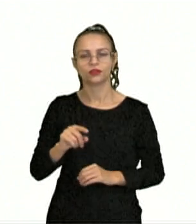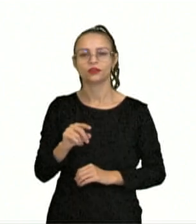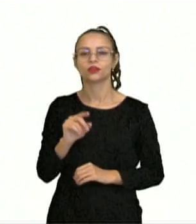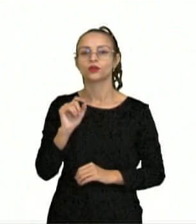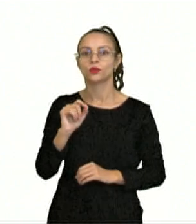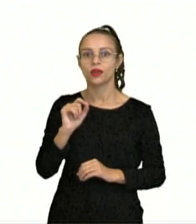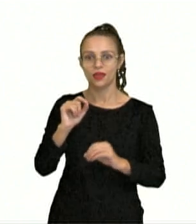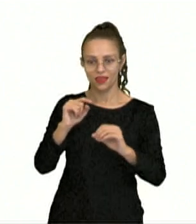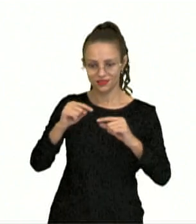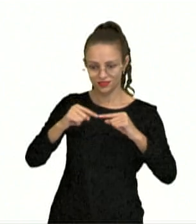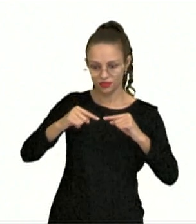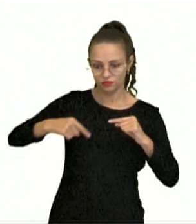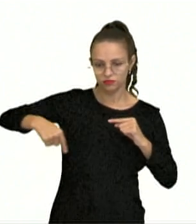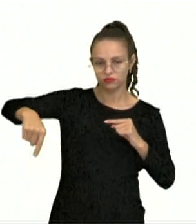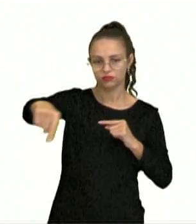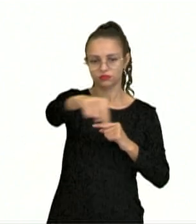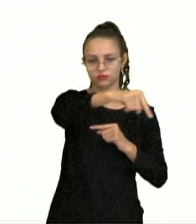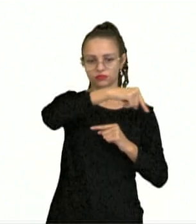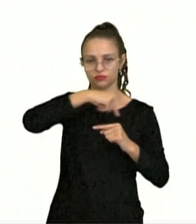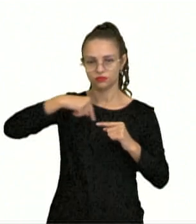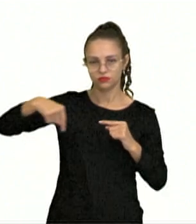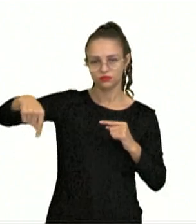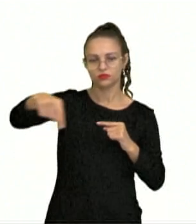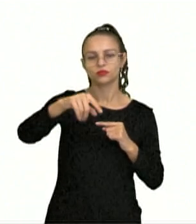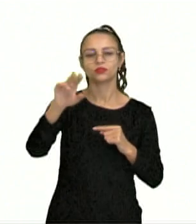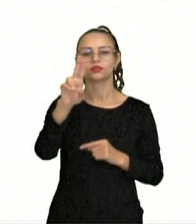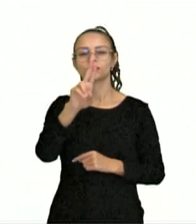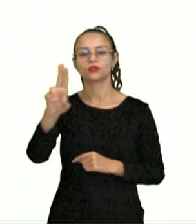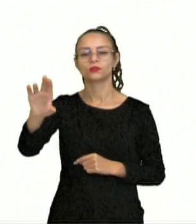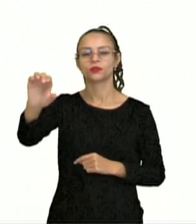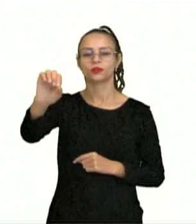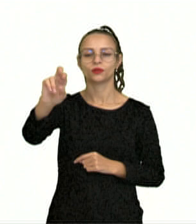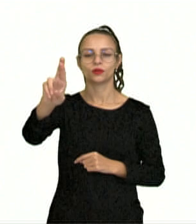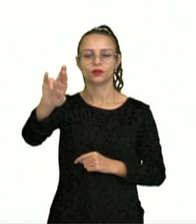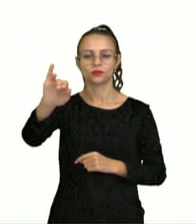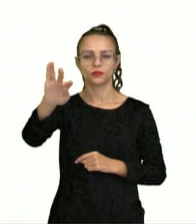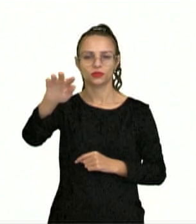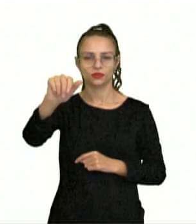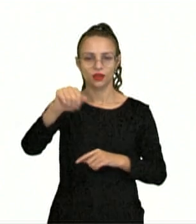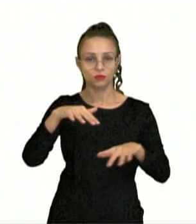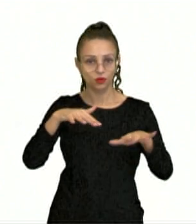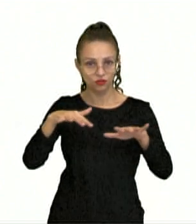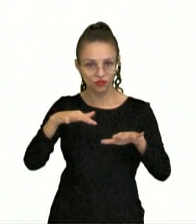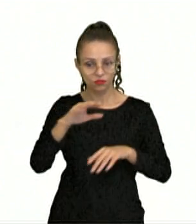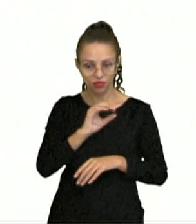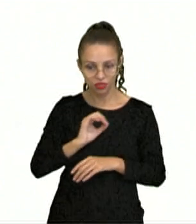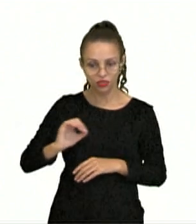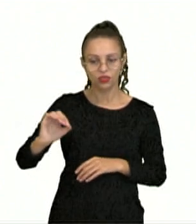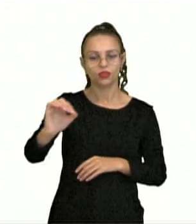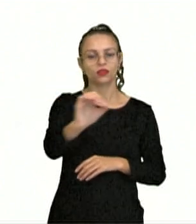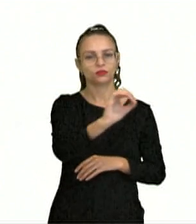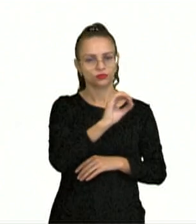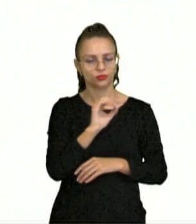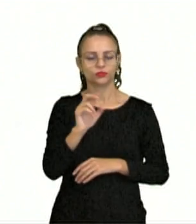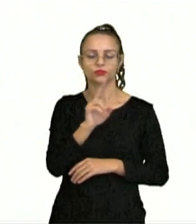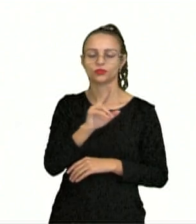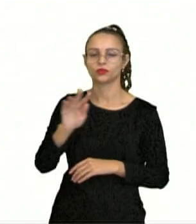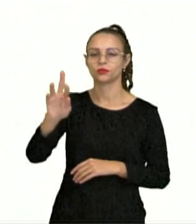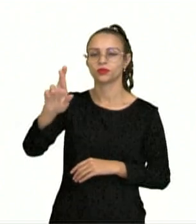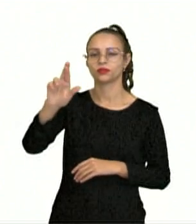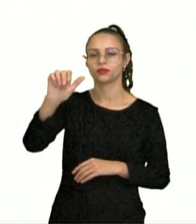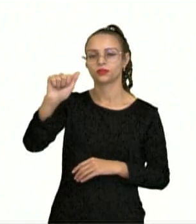de órbita. E o movimento, esse deslocamento, é a translação, que tem uma duração de 365